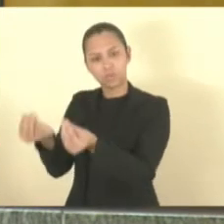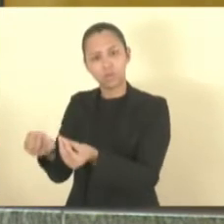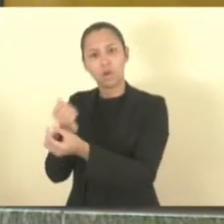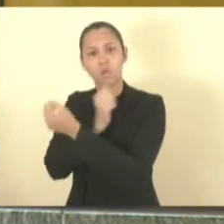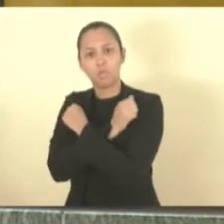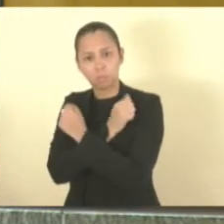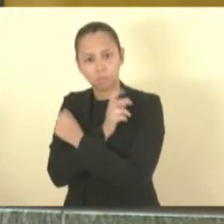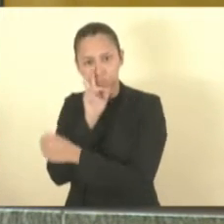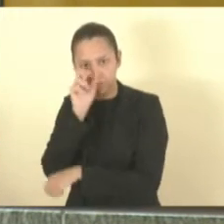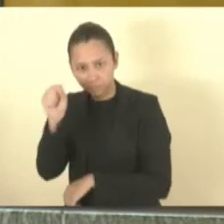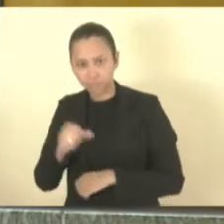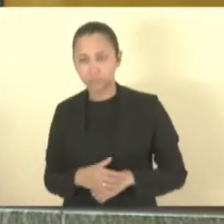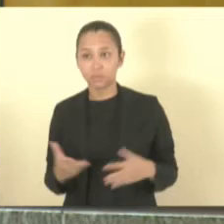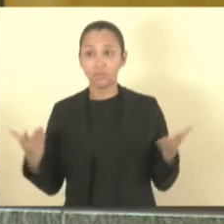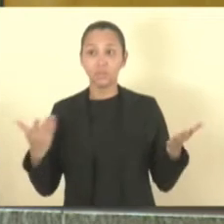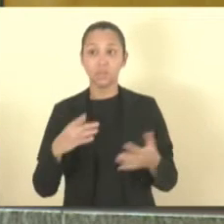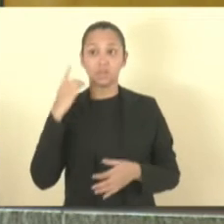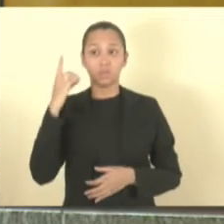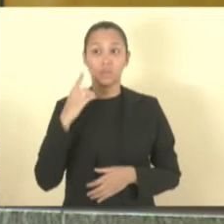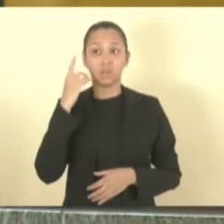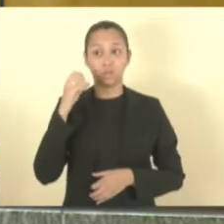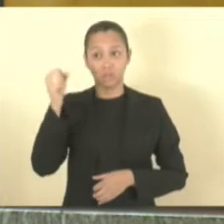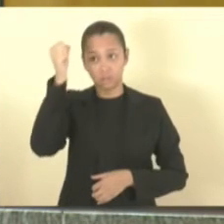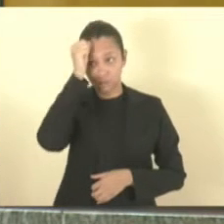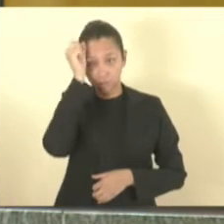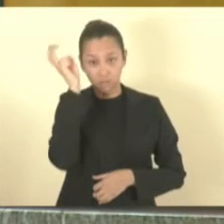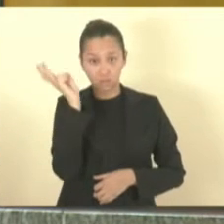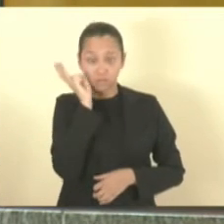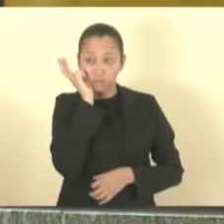Com a palavra o deputado Sérgio Meneghelli.